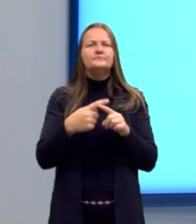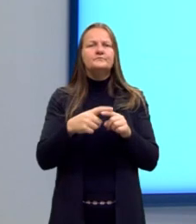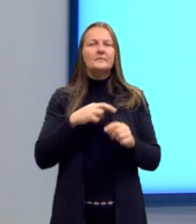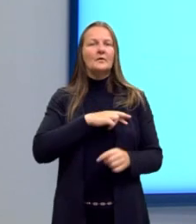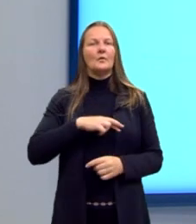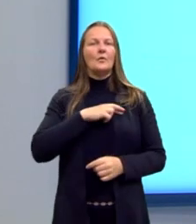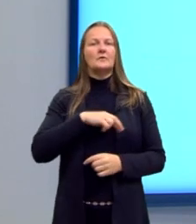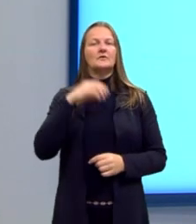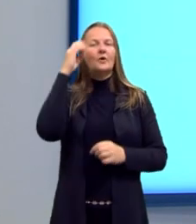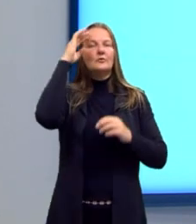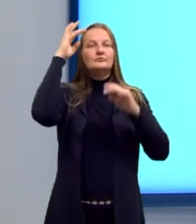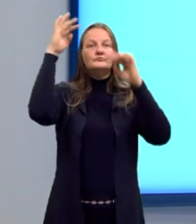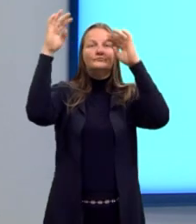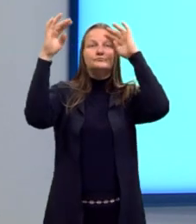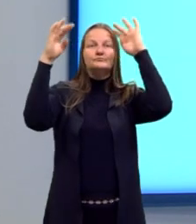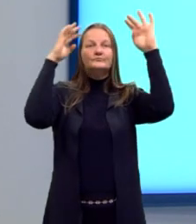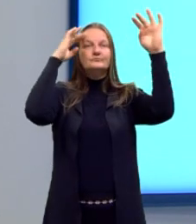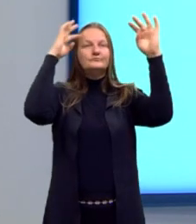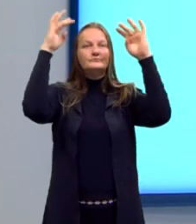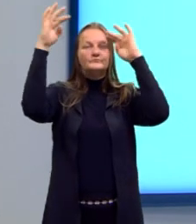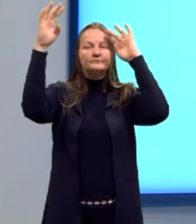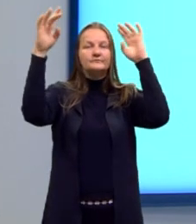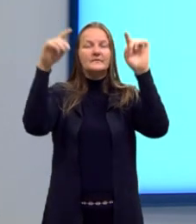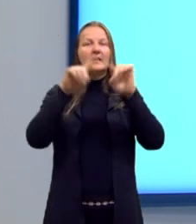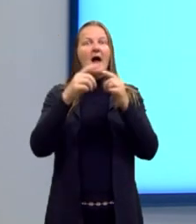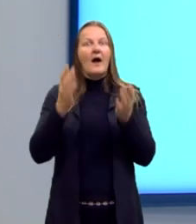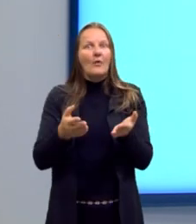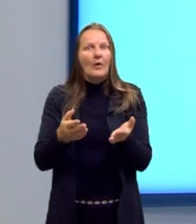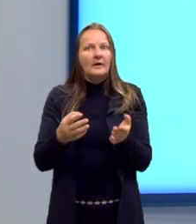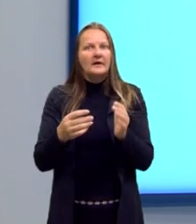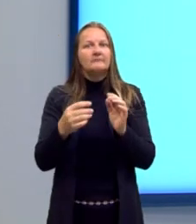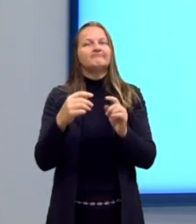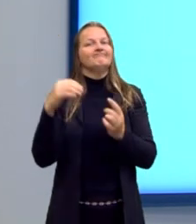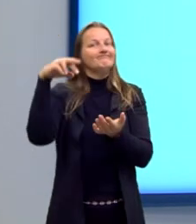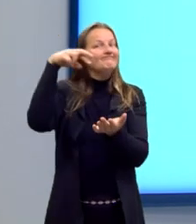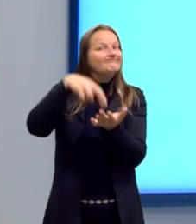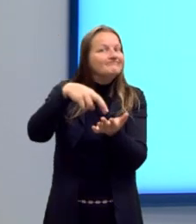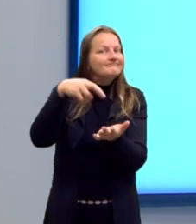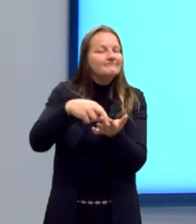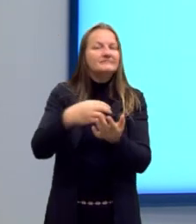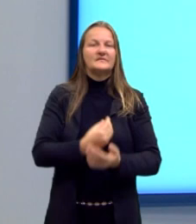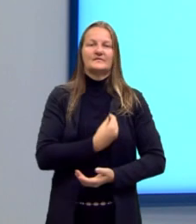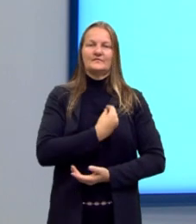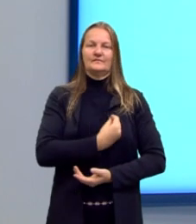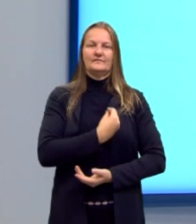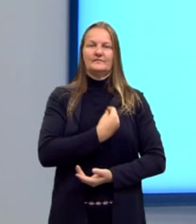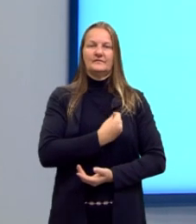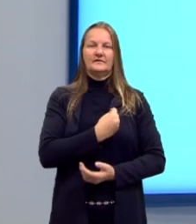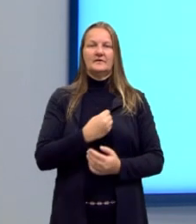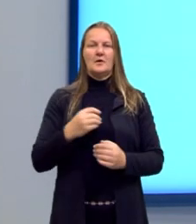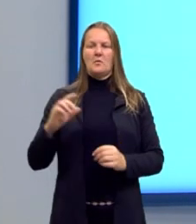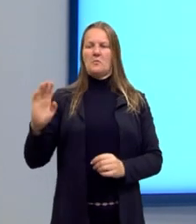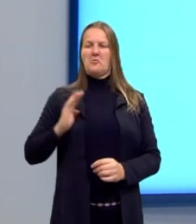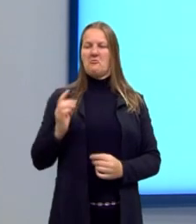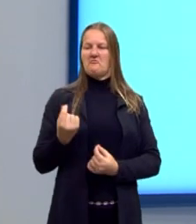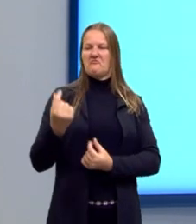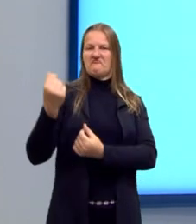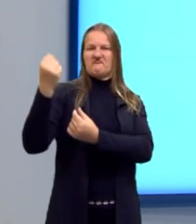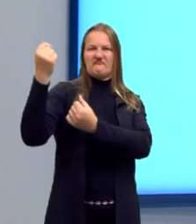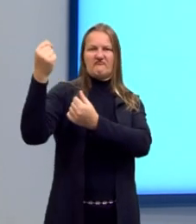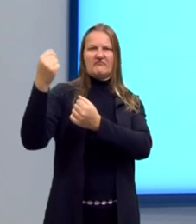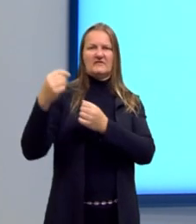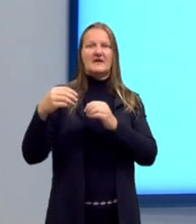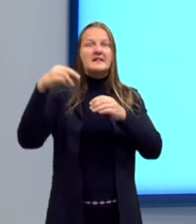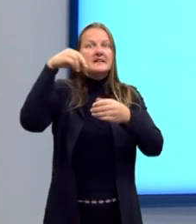Coisas idealizadas. Agora a gente começa a ver a realidade das pessoas que vivem no meio dessa burguesia. A gente não está vendo só